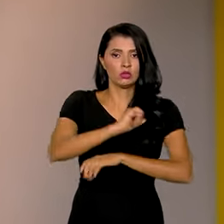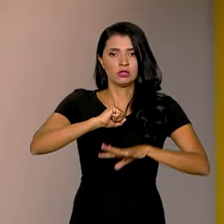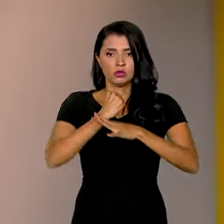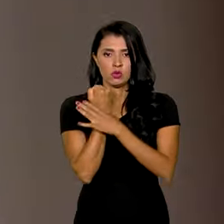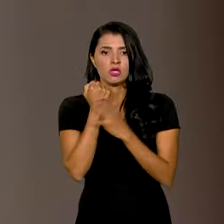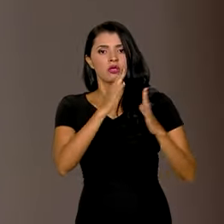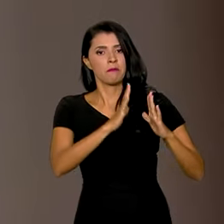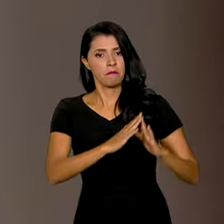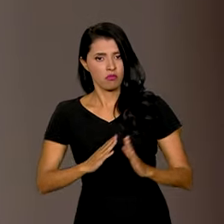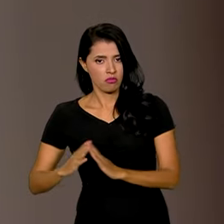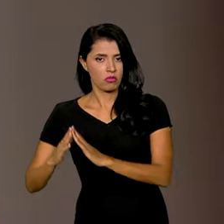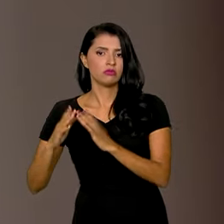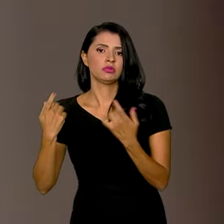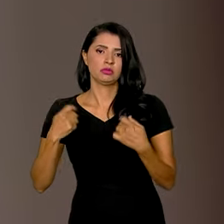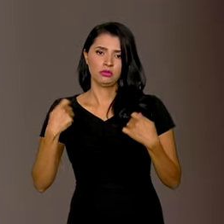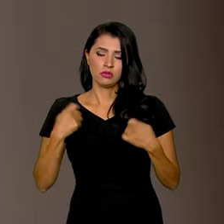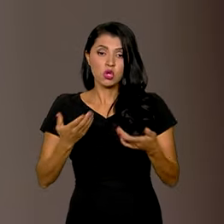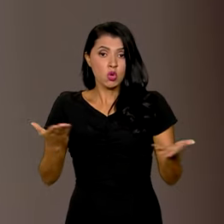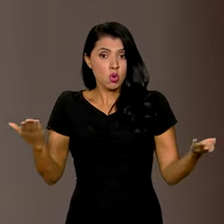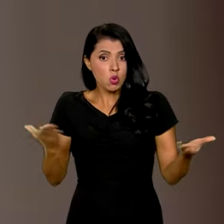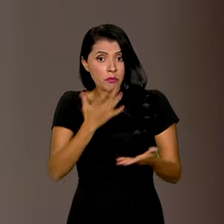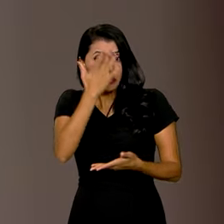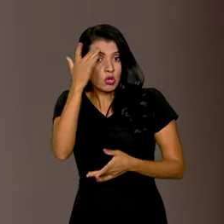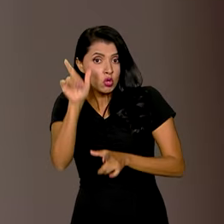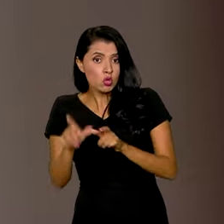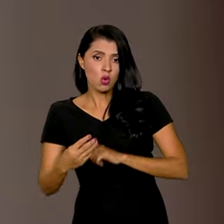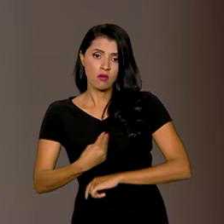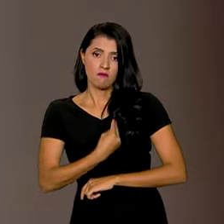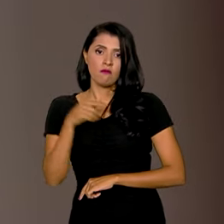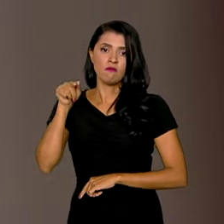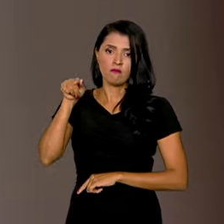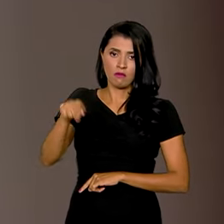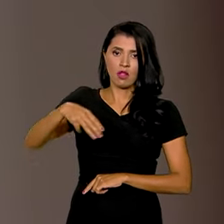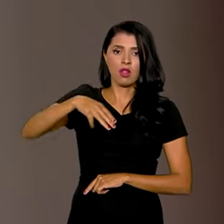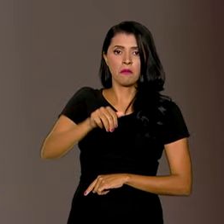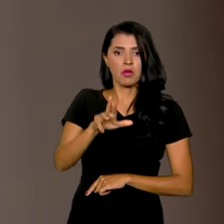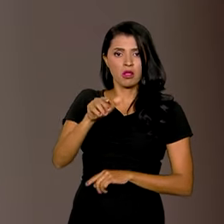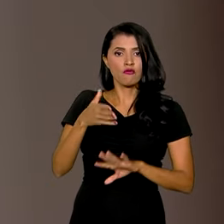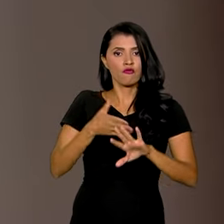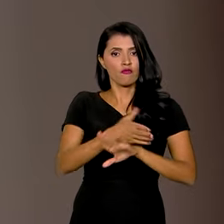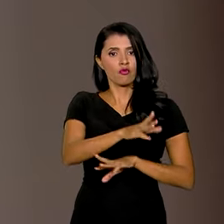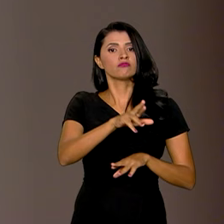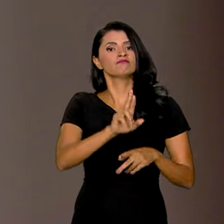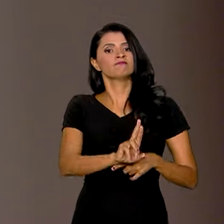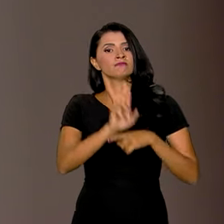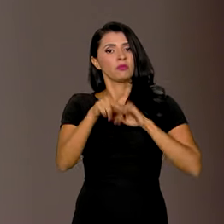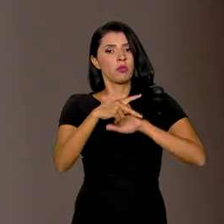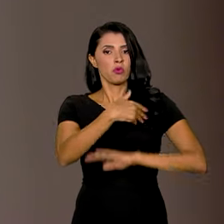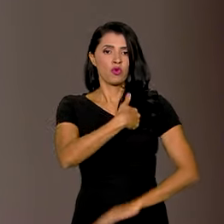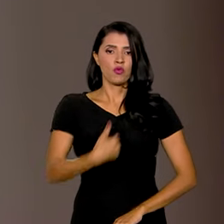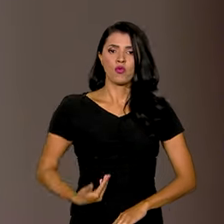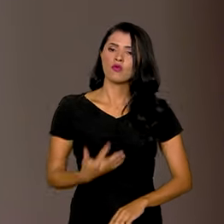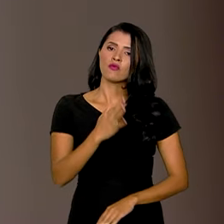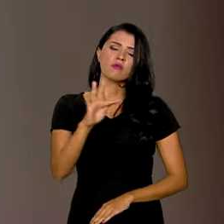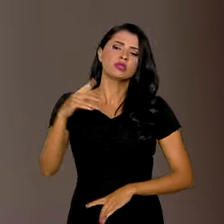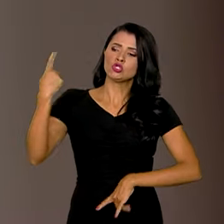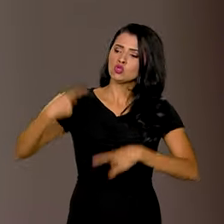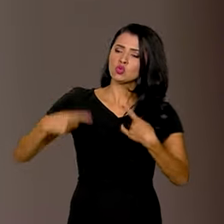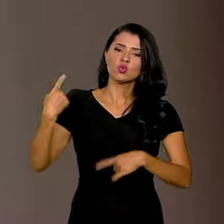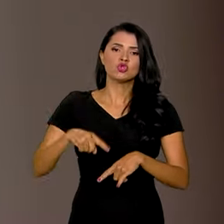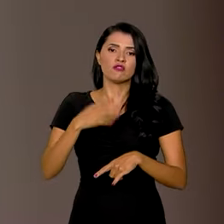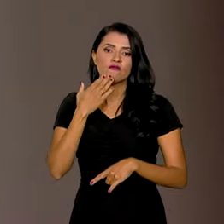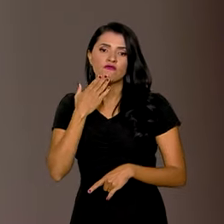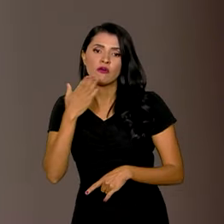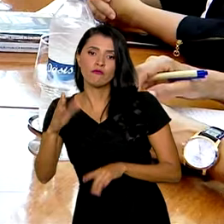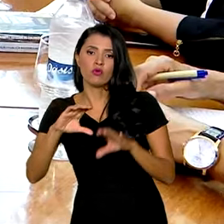e moradia. E hoje moradores da Maré se reuniram com representantes do governo federal para discutir ações para a